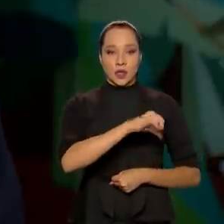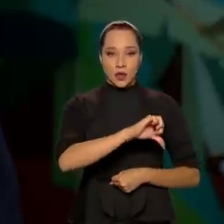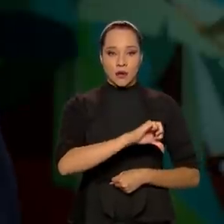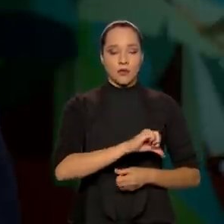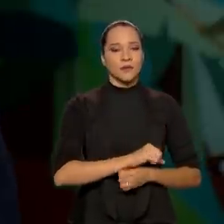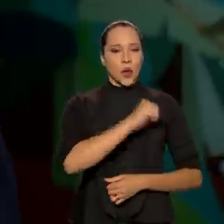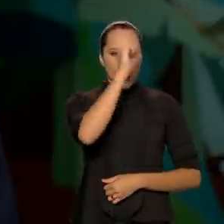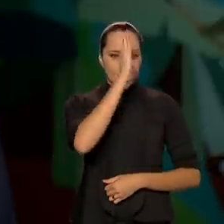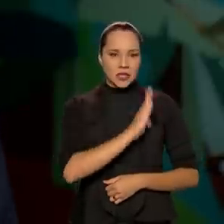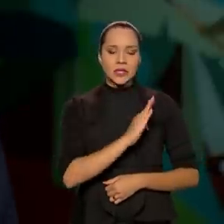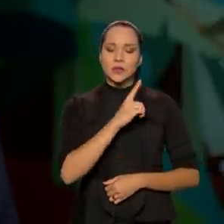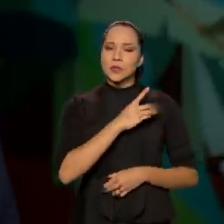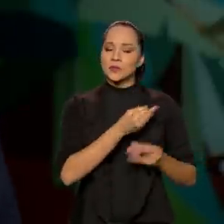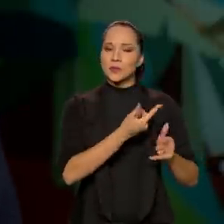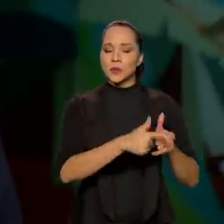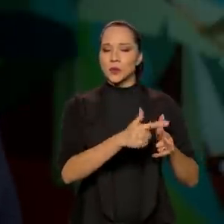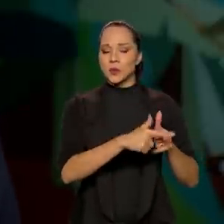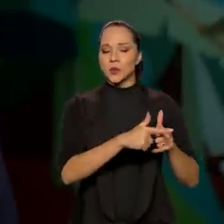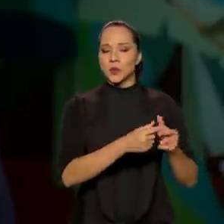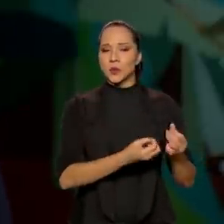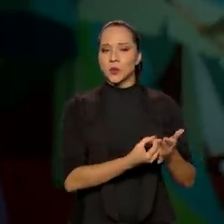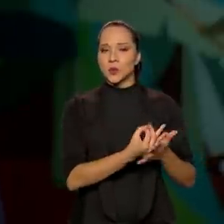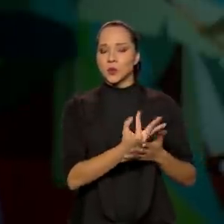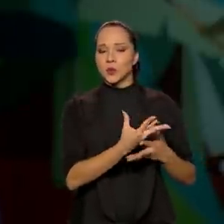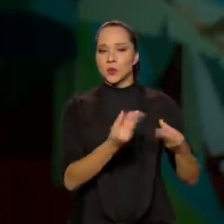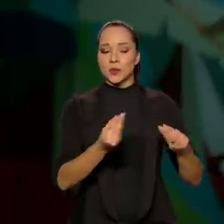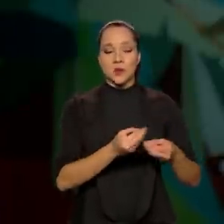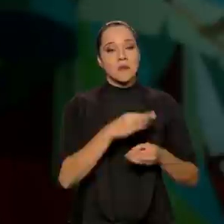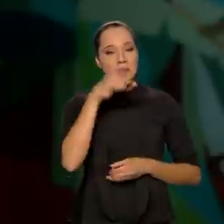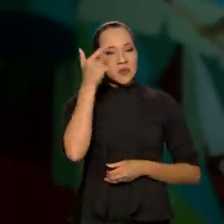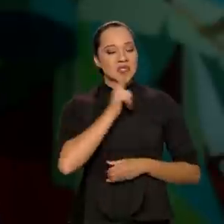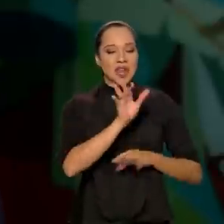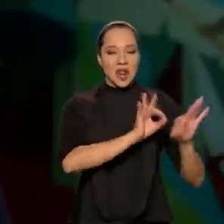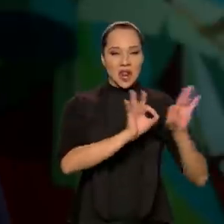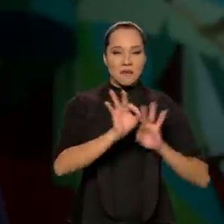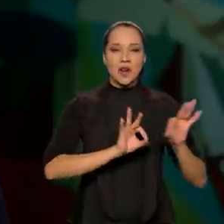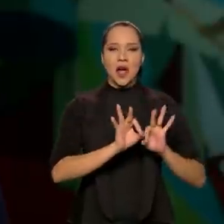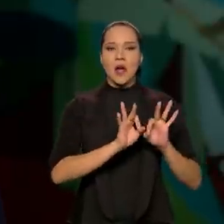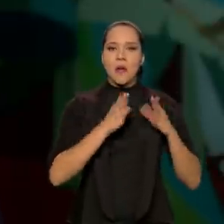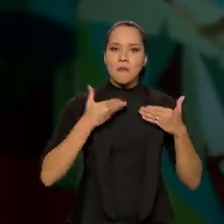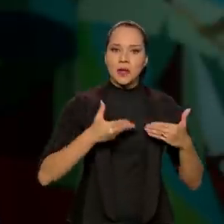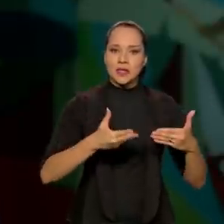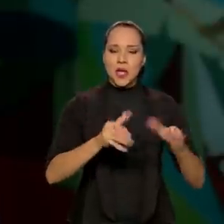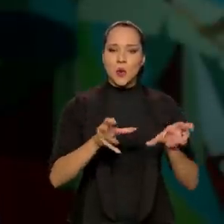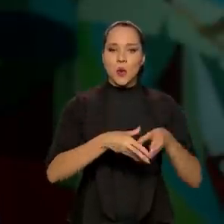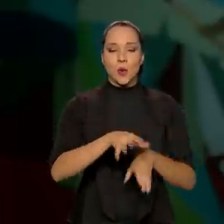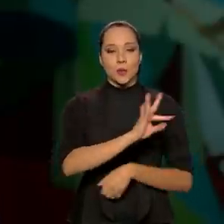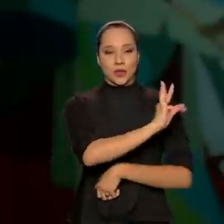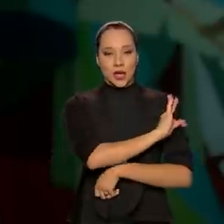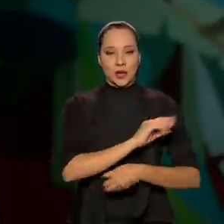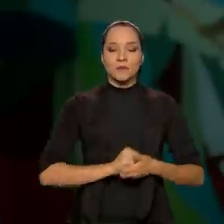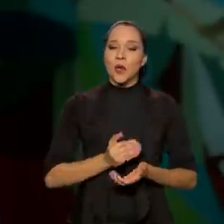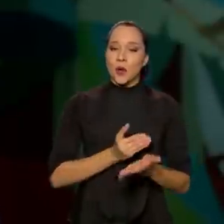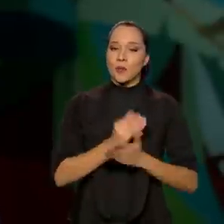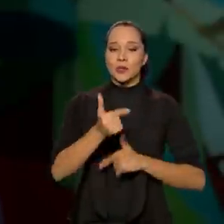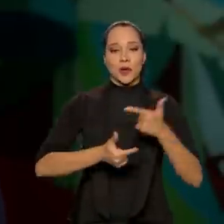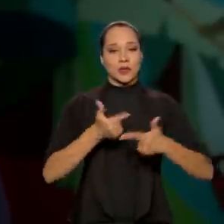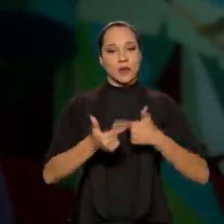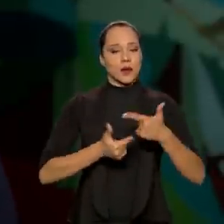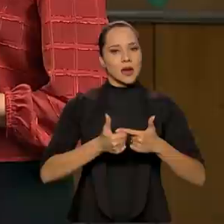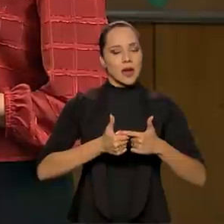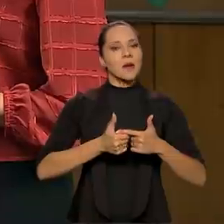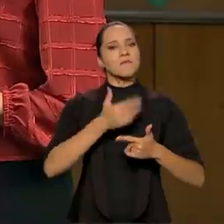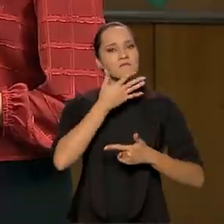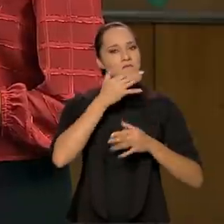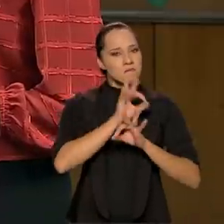o Brasil com muitos problemas, mas consegui montar um ministério técnico que começou a trabalhar muito